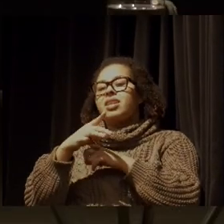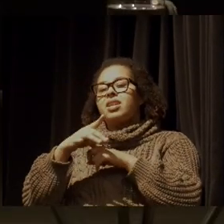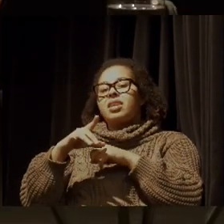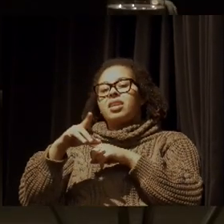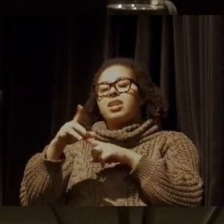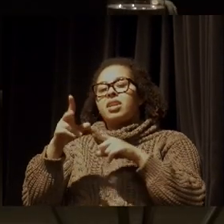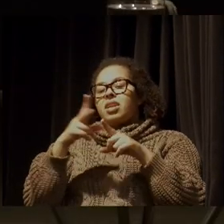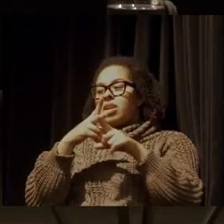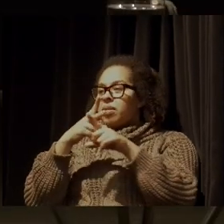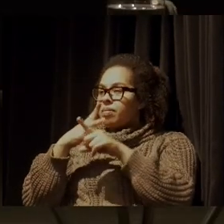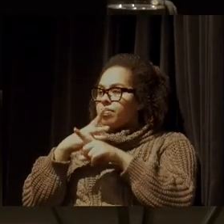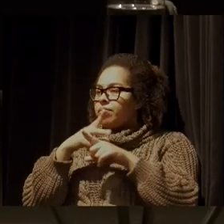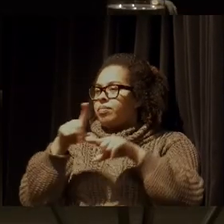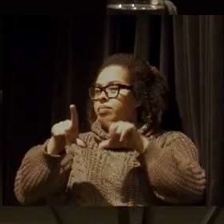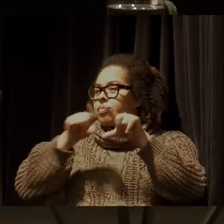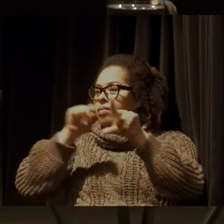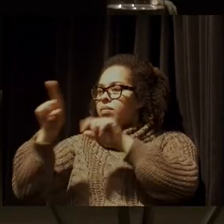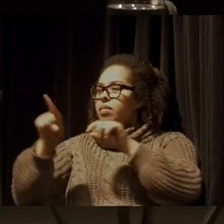melhores.